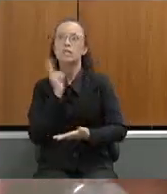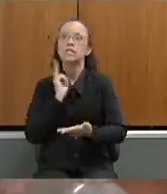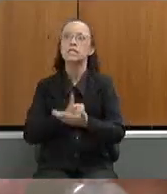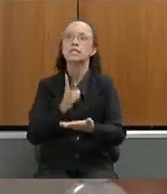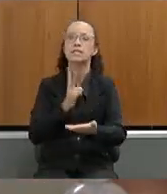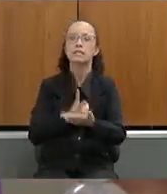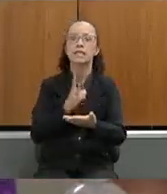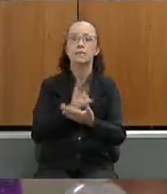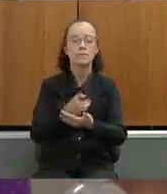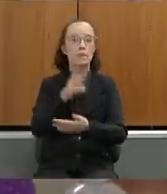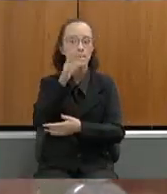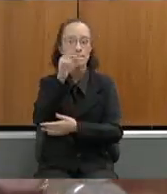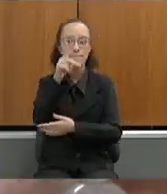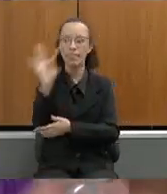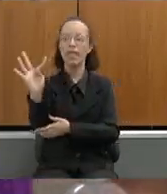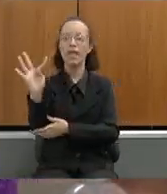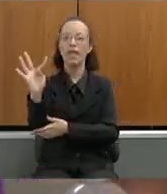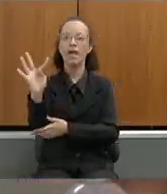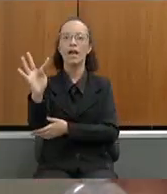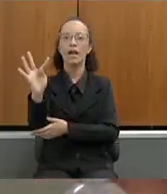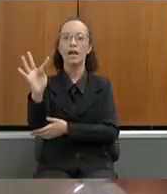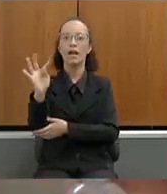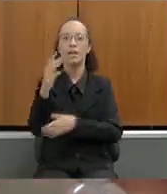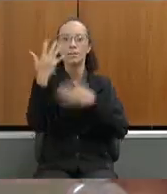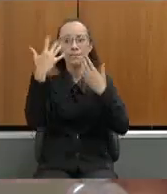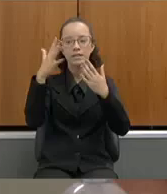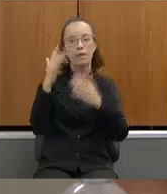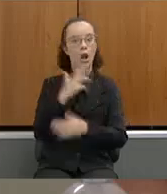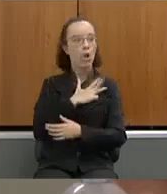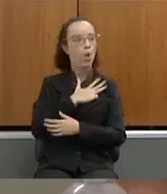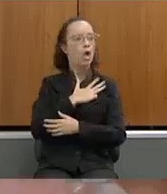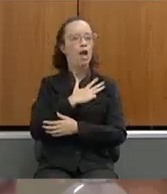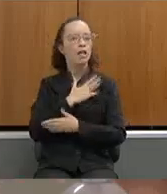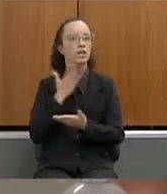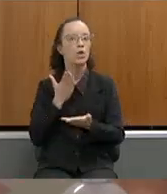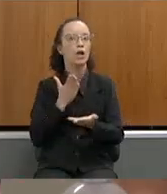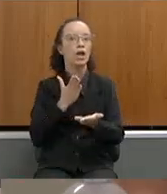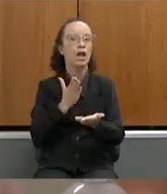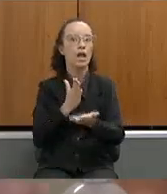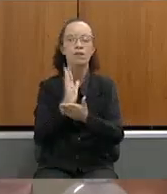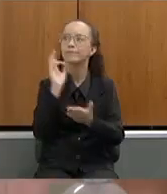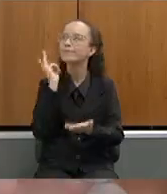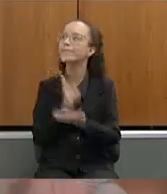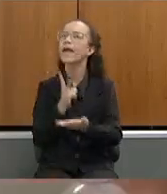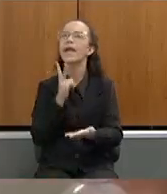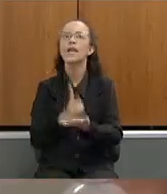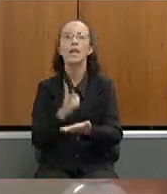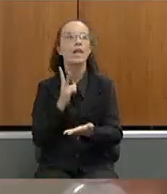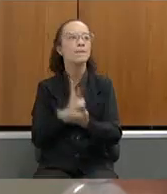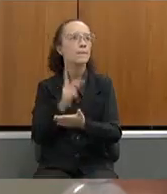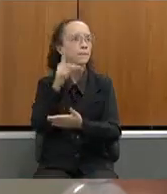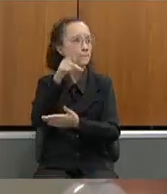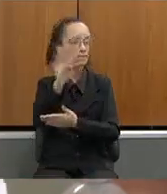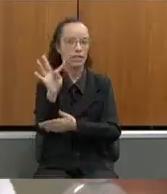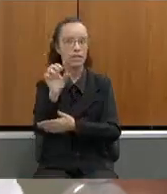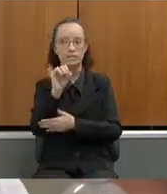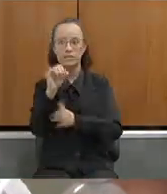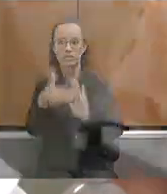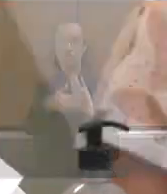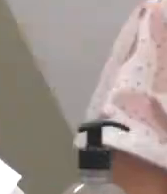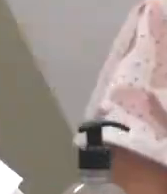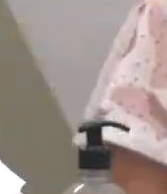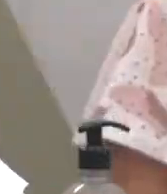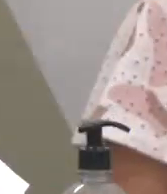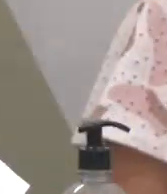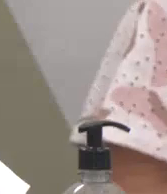governo do PT parabéns ao presidente Lula que acaba de ser diplomado é sempre o governo do PT se você tira o governo do PT